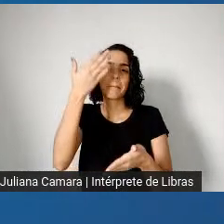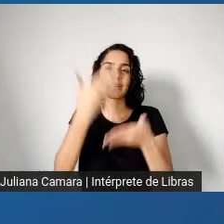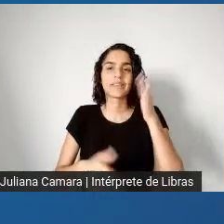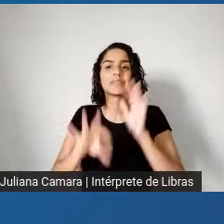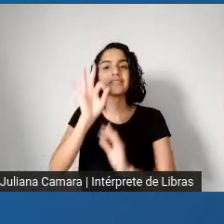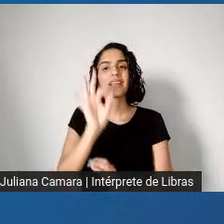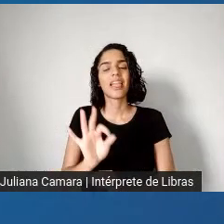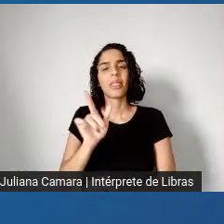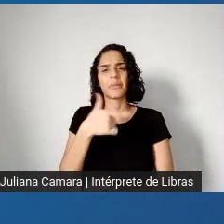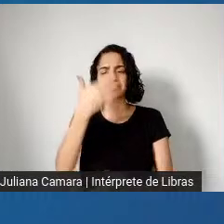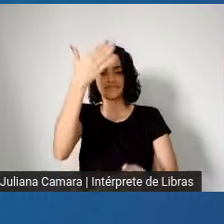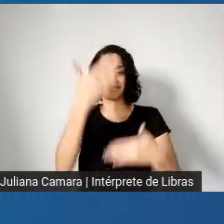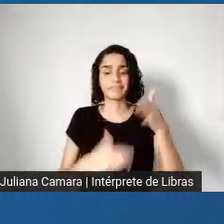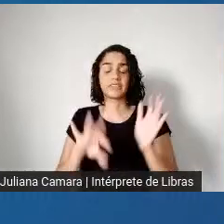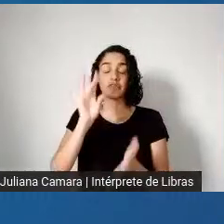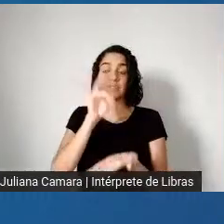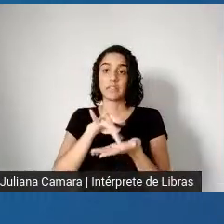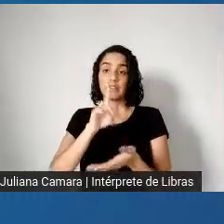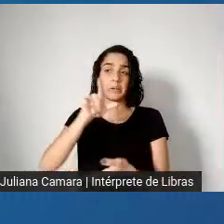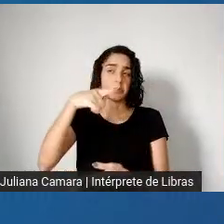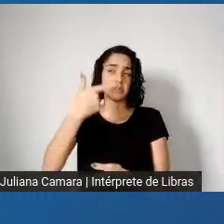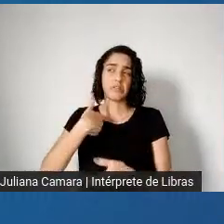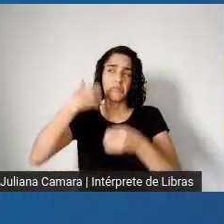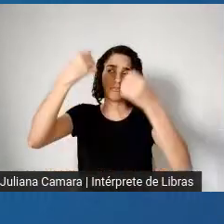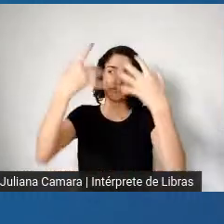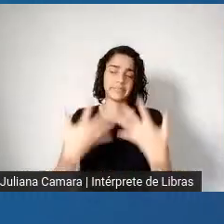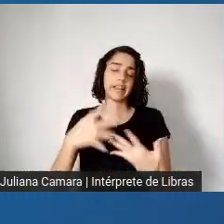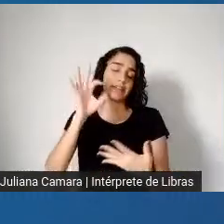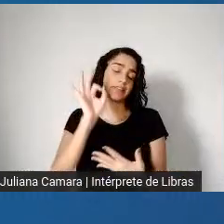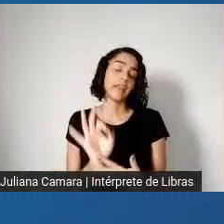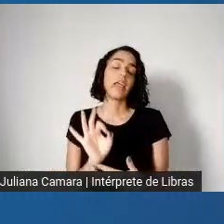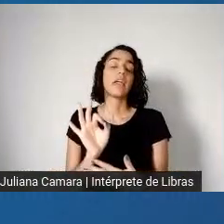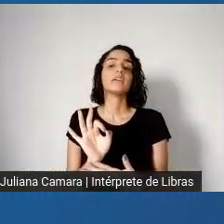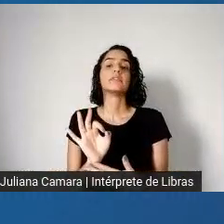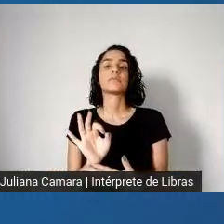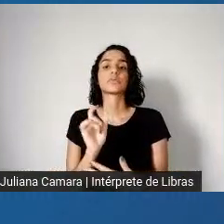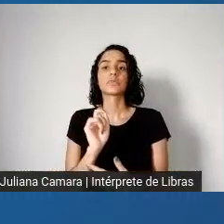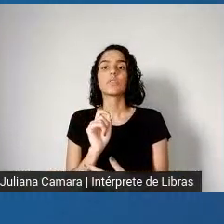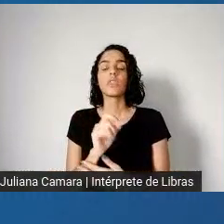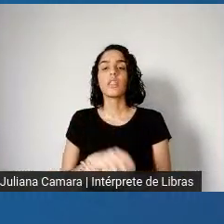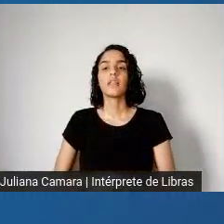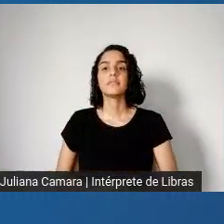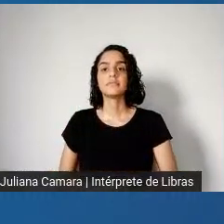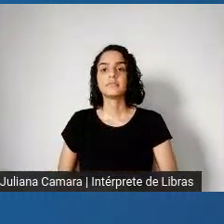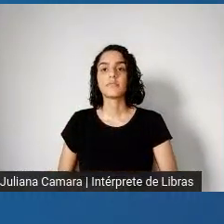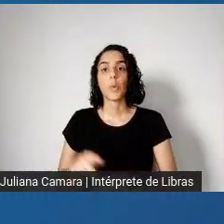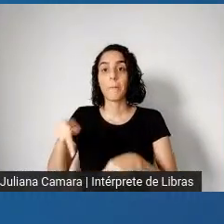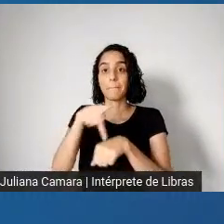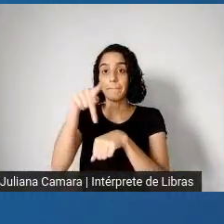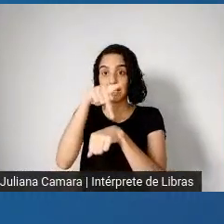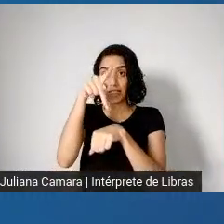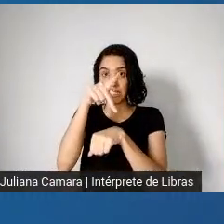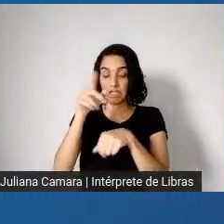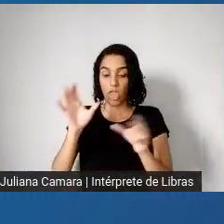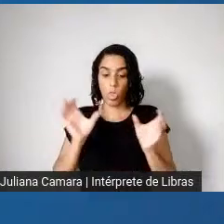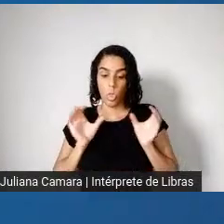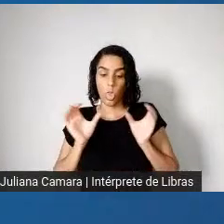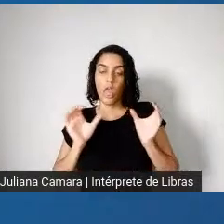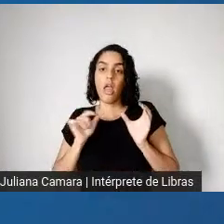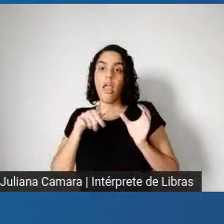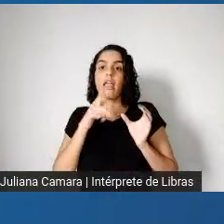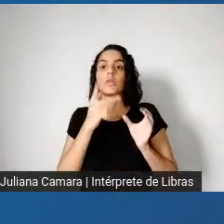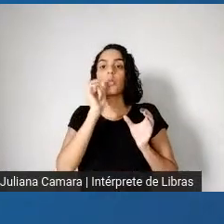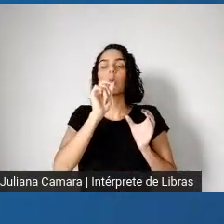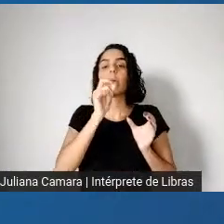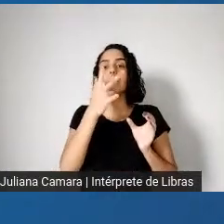fracassado, né? Depois eu posso dar aqui a tradução direitinha, é que os países ricos se comportam pior